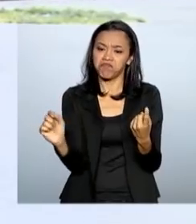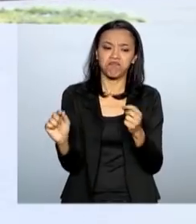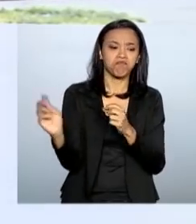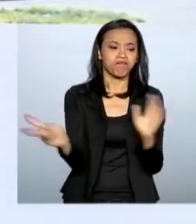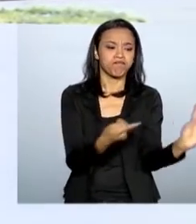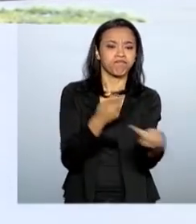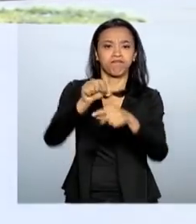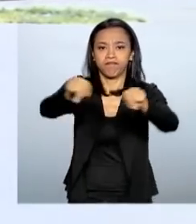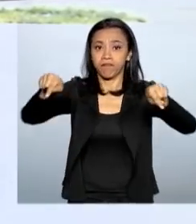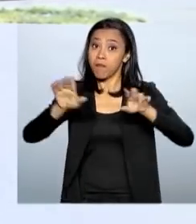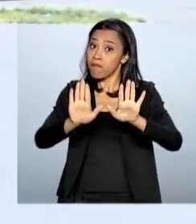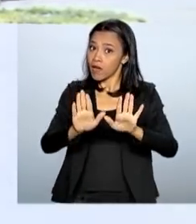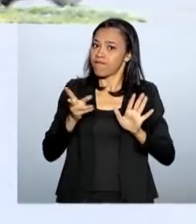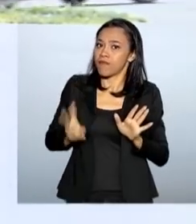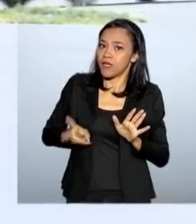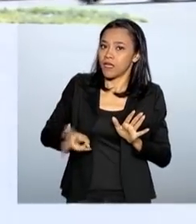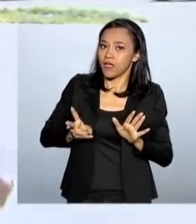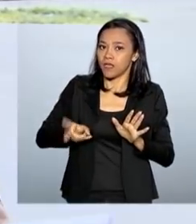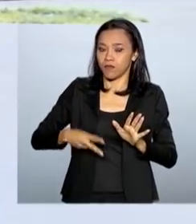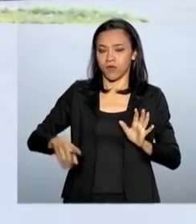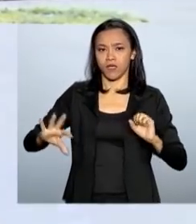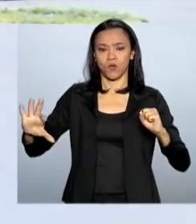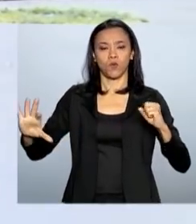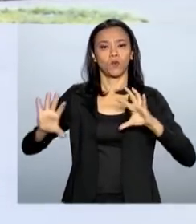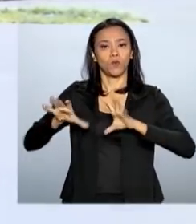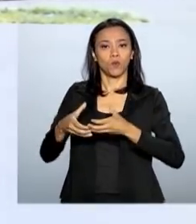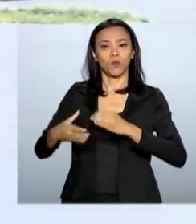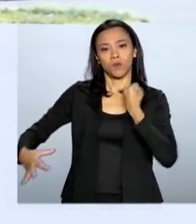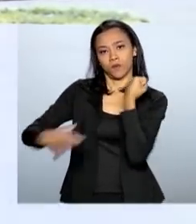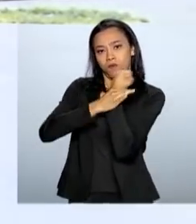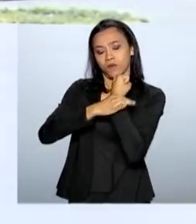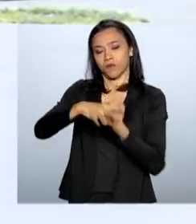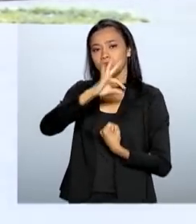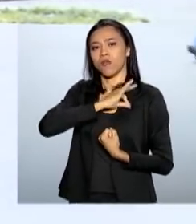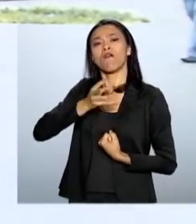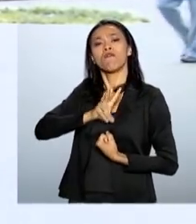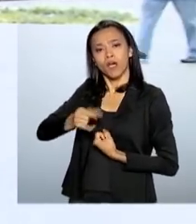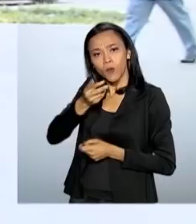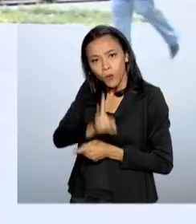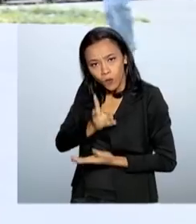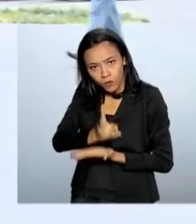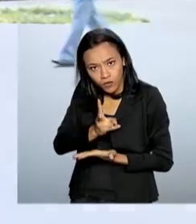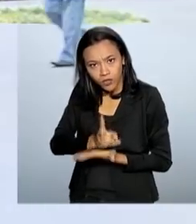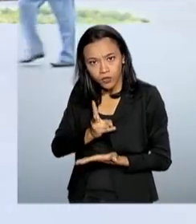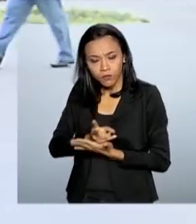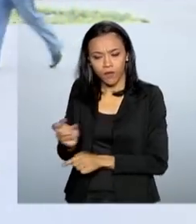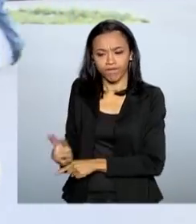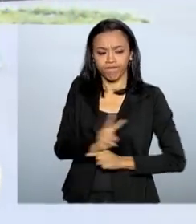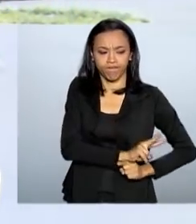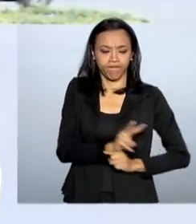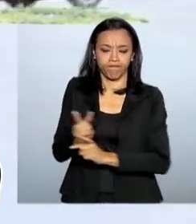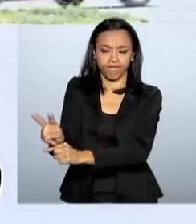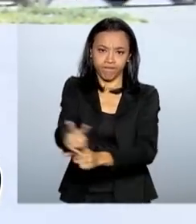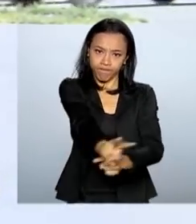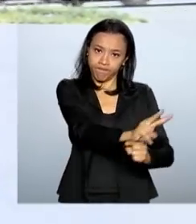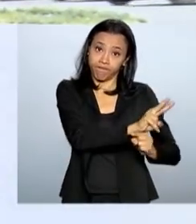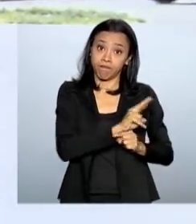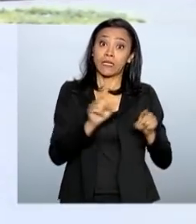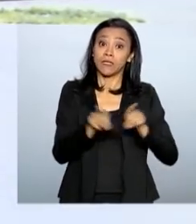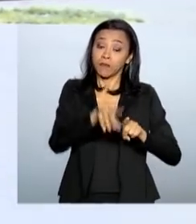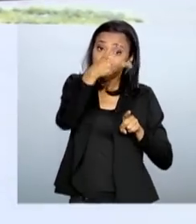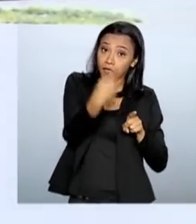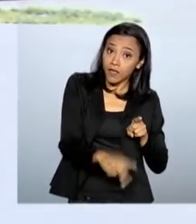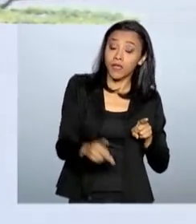o trabalho das forças de segurança que estão atuando no Estado vão continuar com a mesma intensidade. Agentes da Força